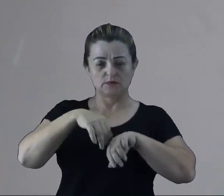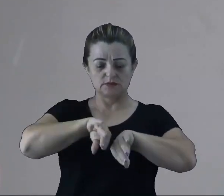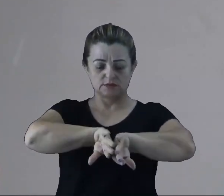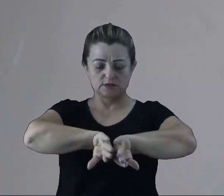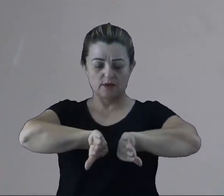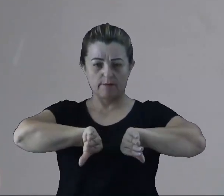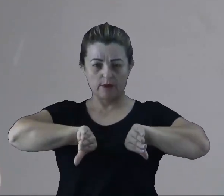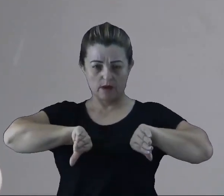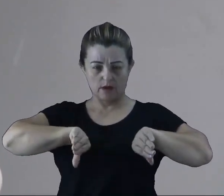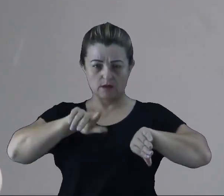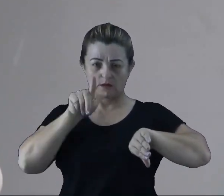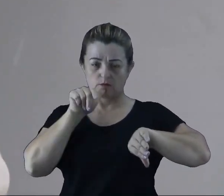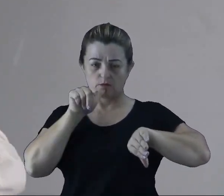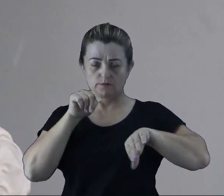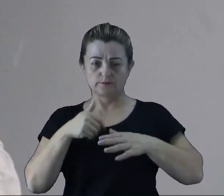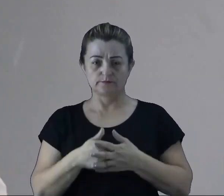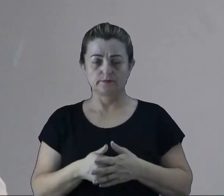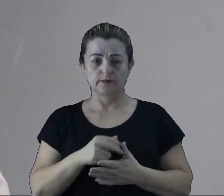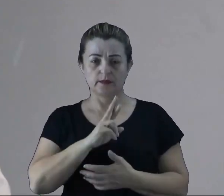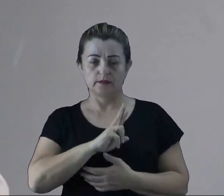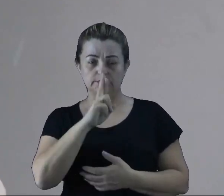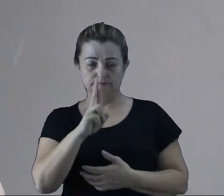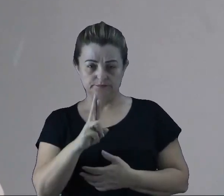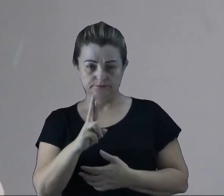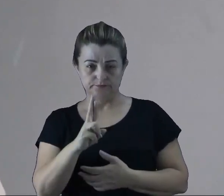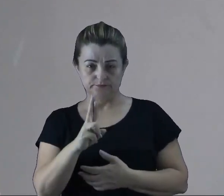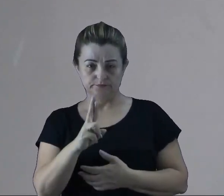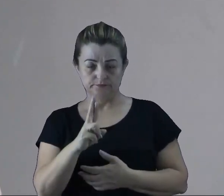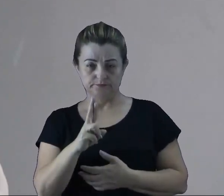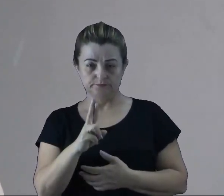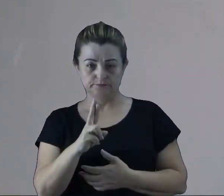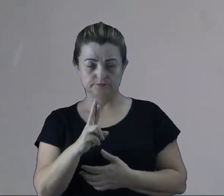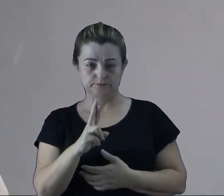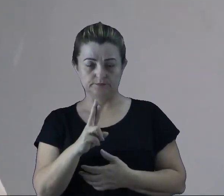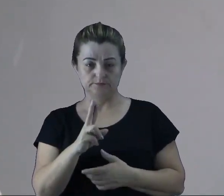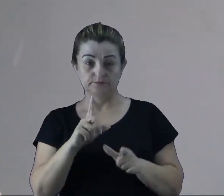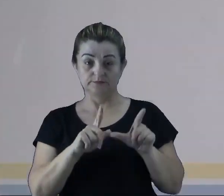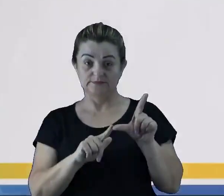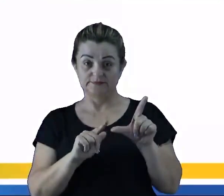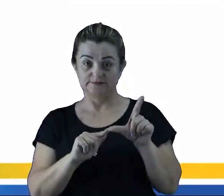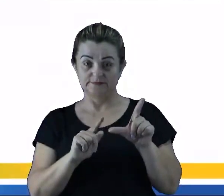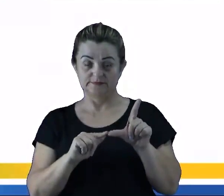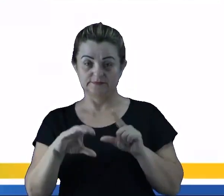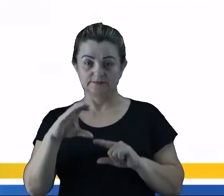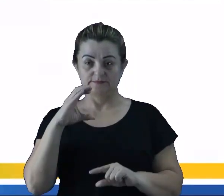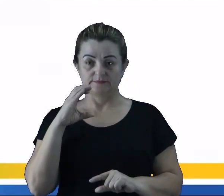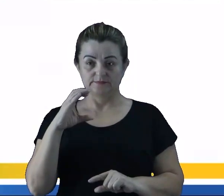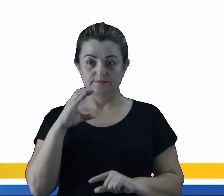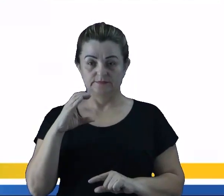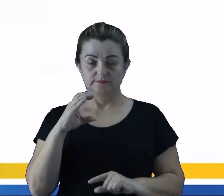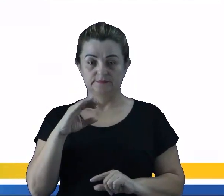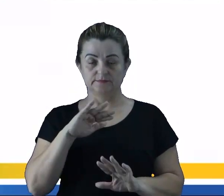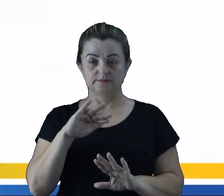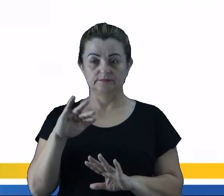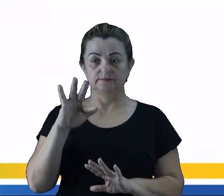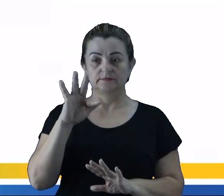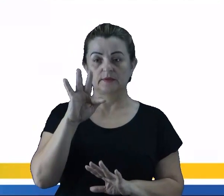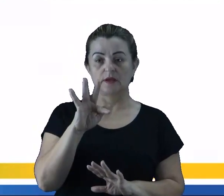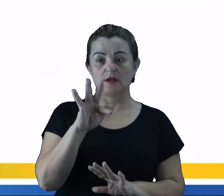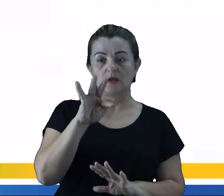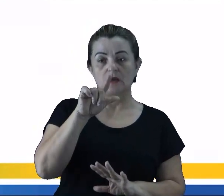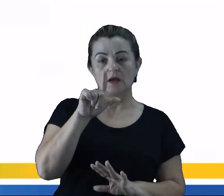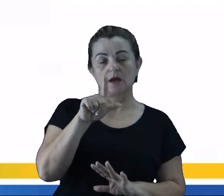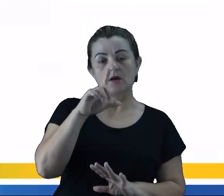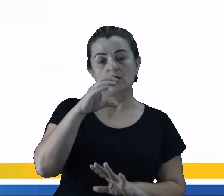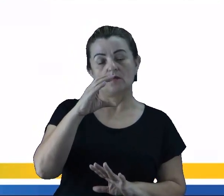petróleo ali da água. Então, resposta correta, letra C, floculação e